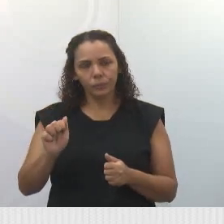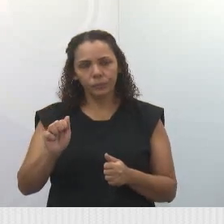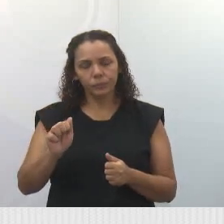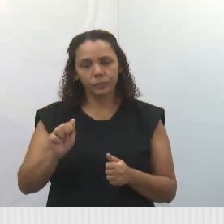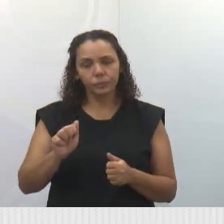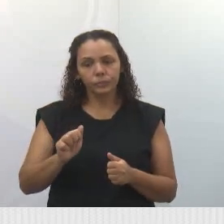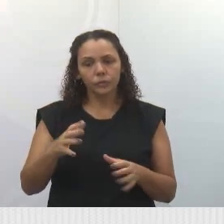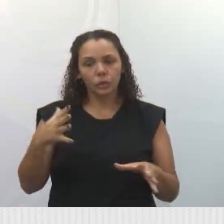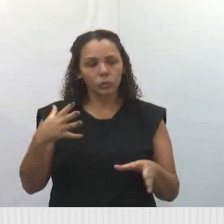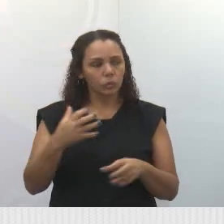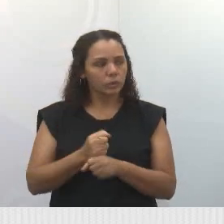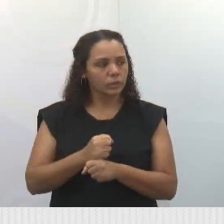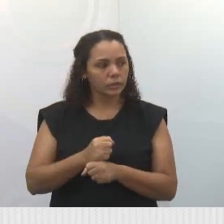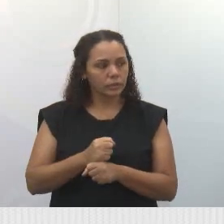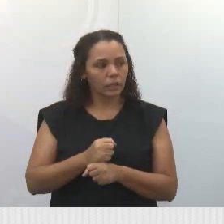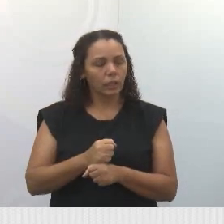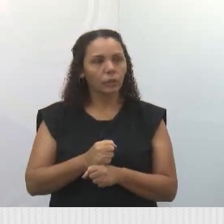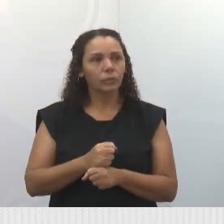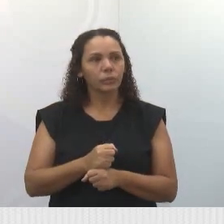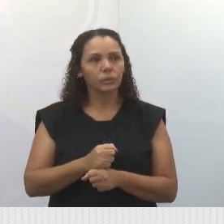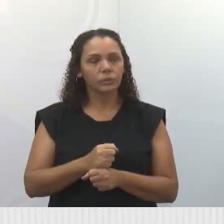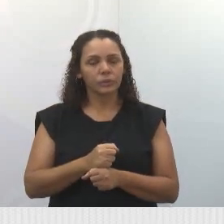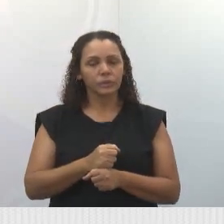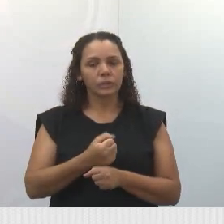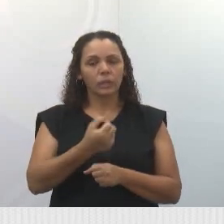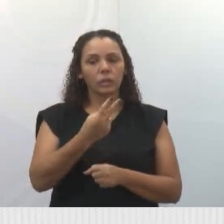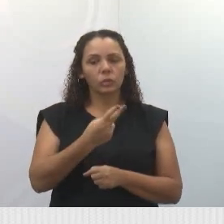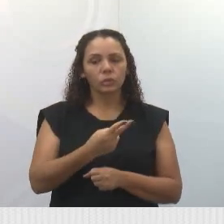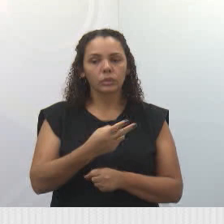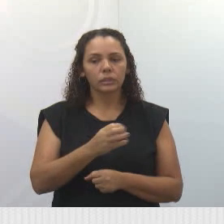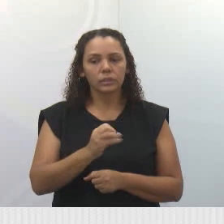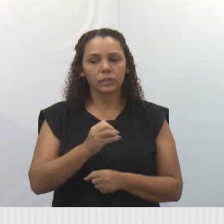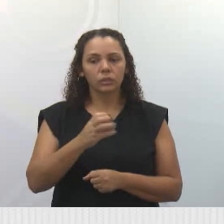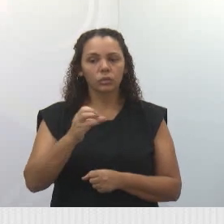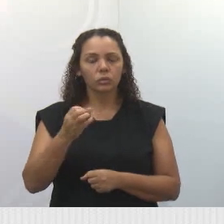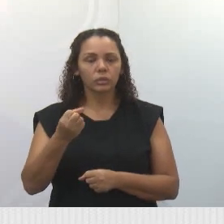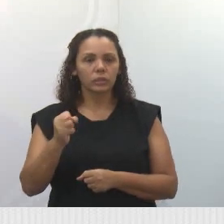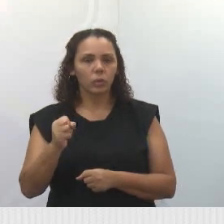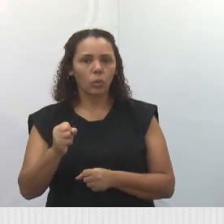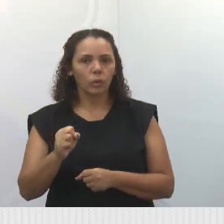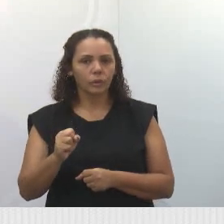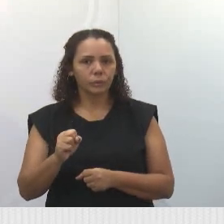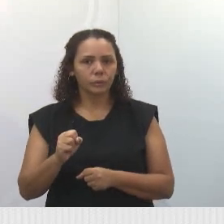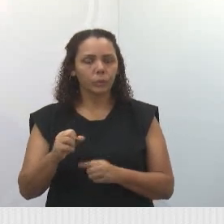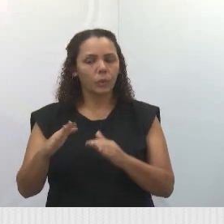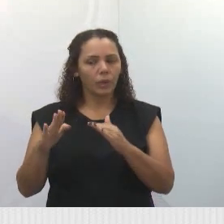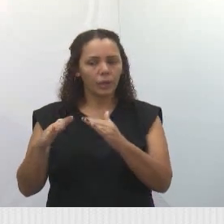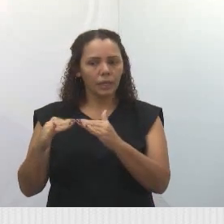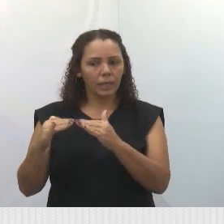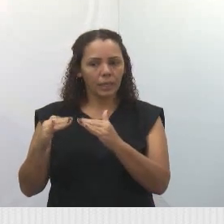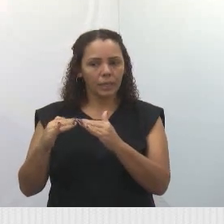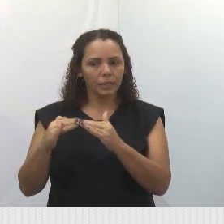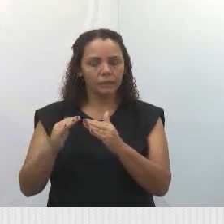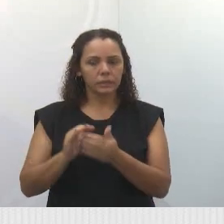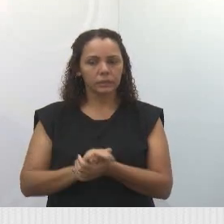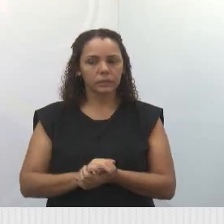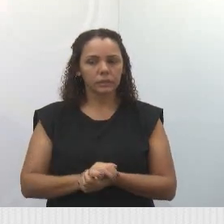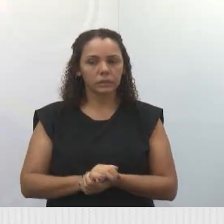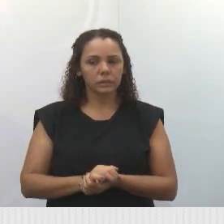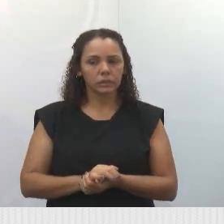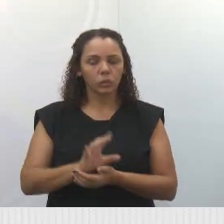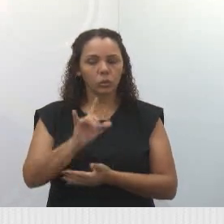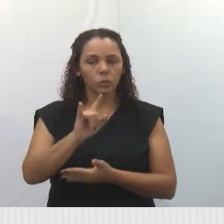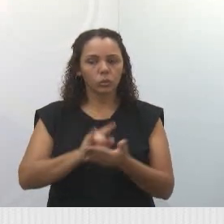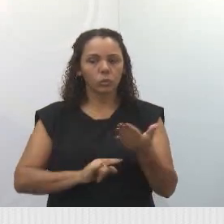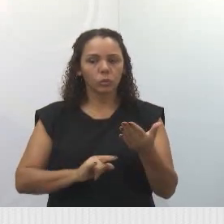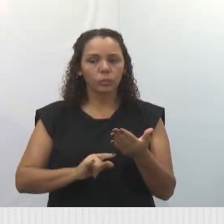no total, são, na verdade, 208 lotes, sendo que tiveram as suas matrículas